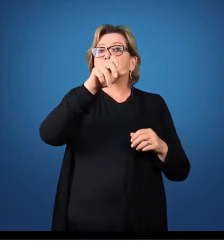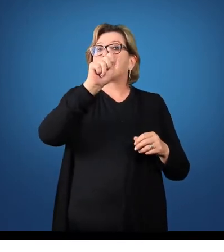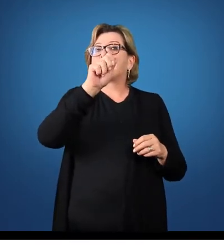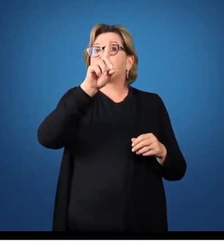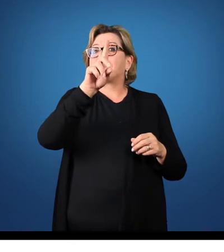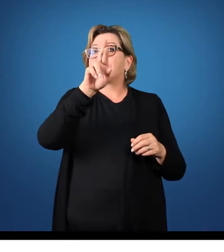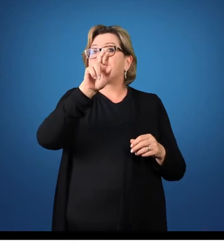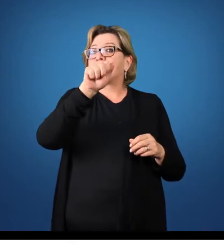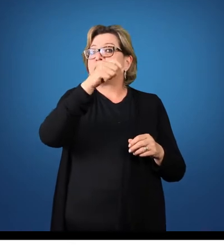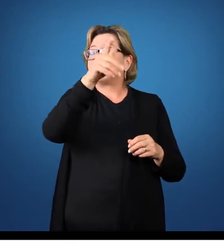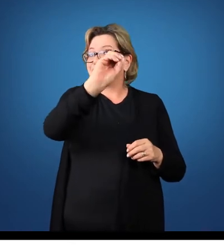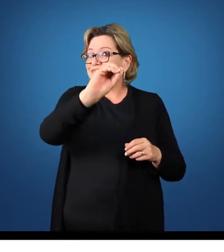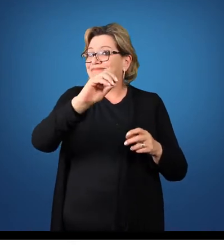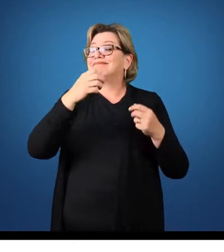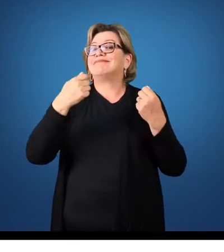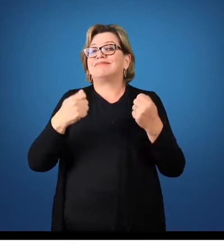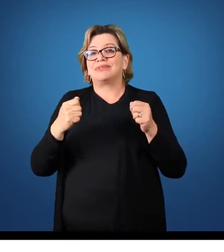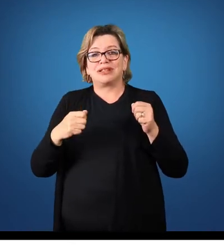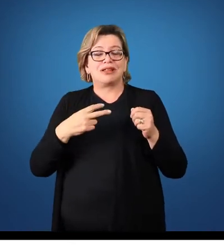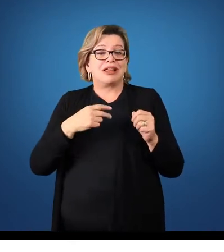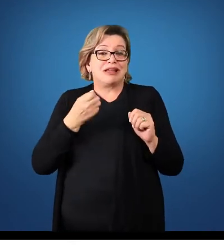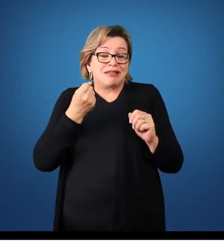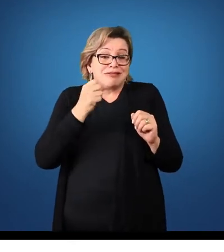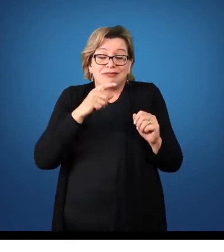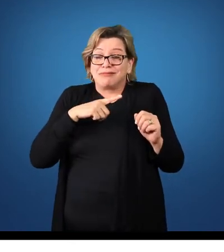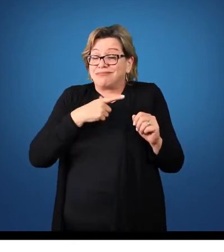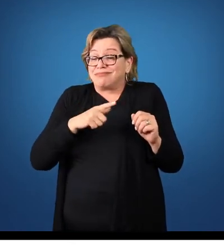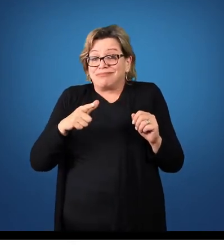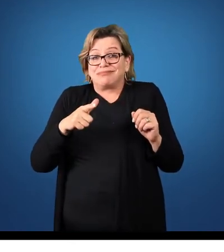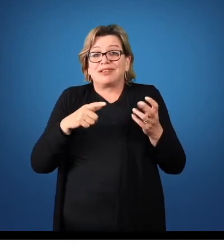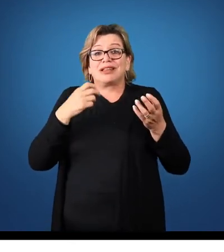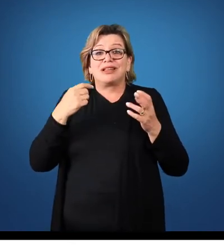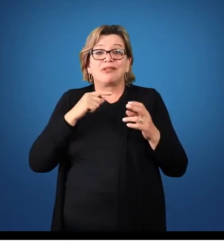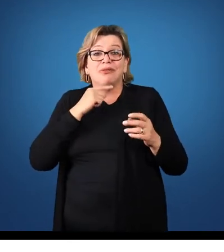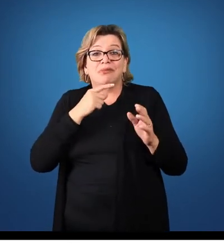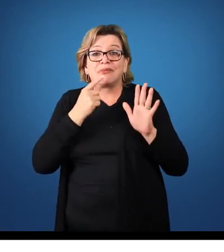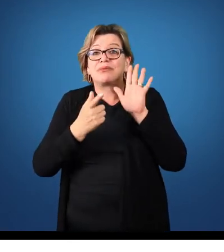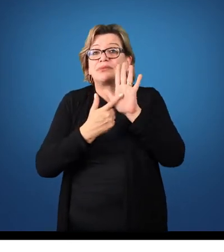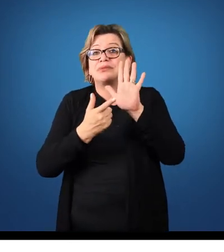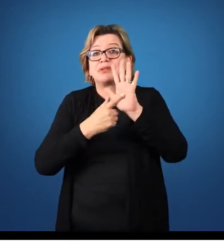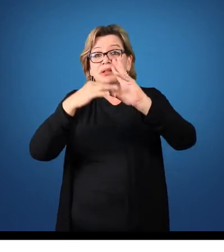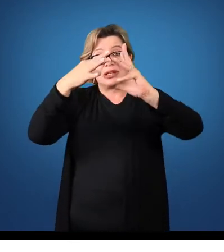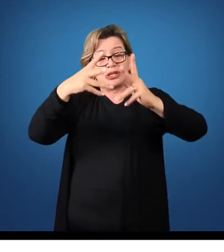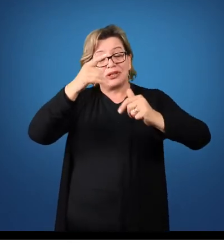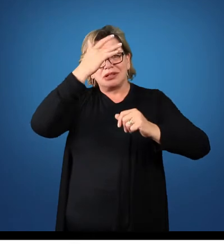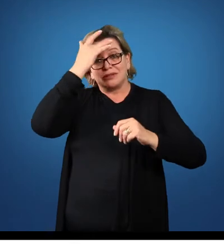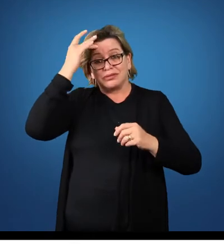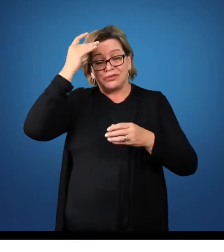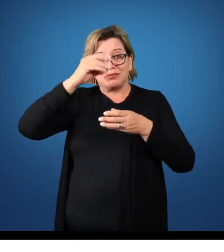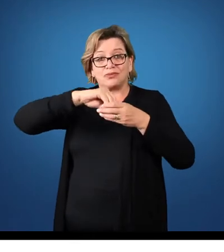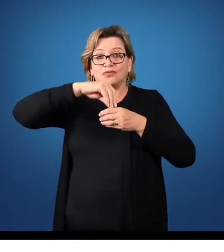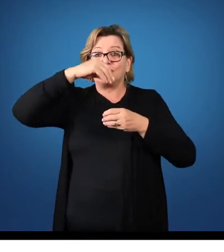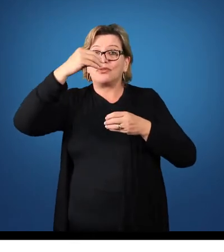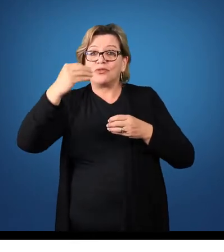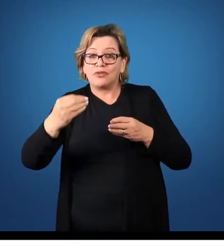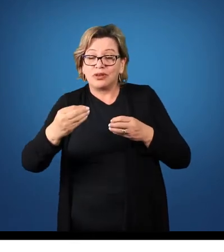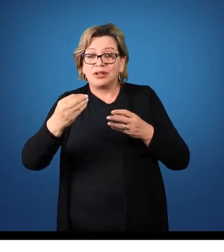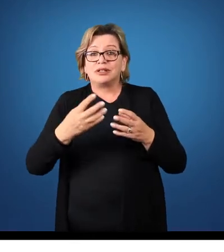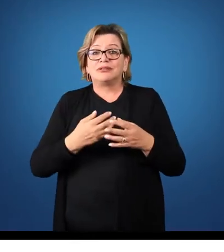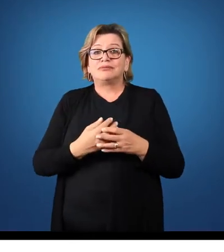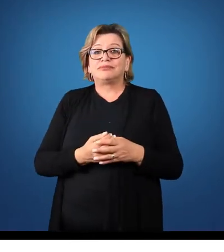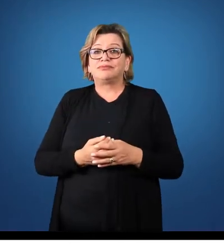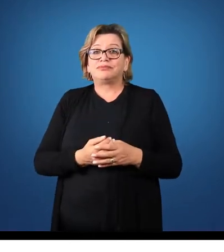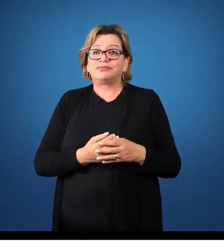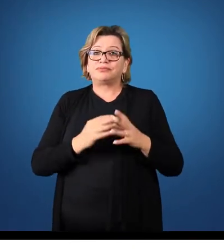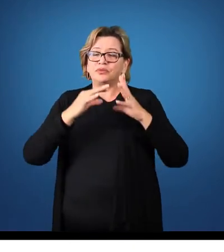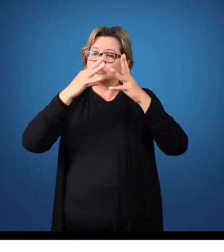informações. Ela não consegue repassar para todo mundo, para todas as pessoas que estão fora das suas instalações,